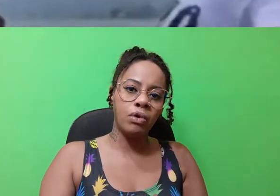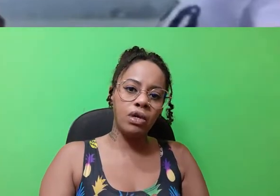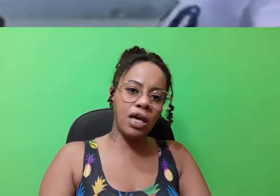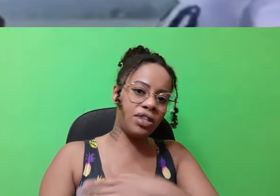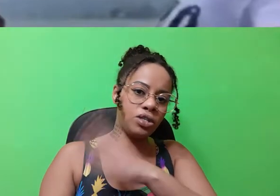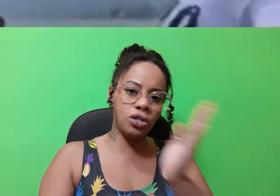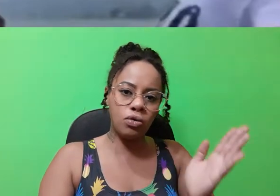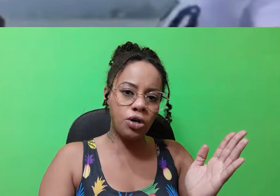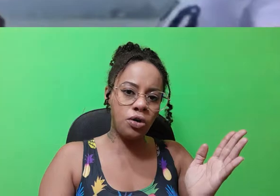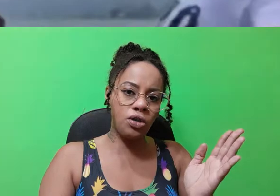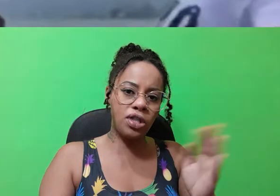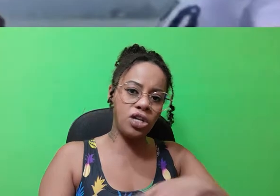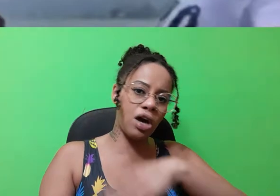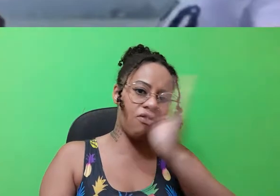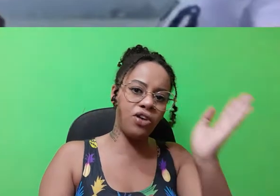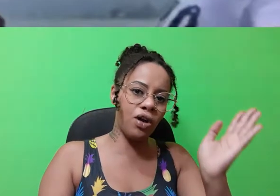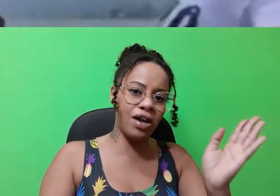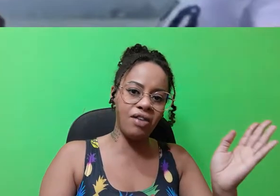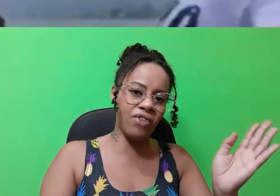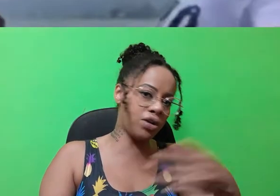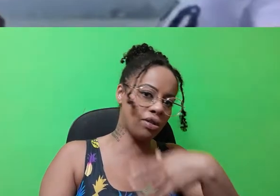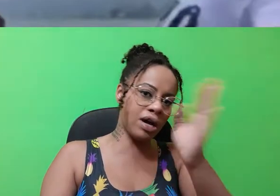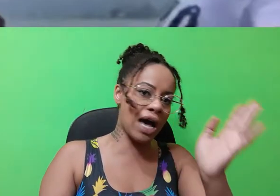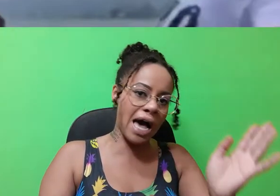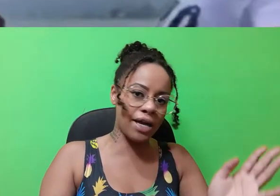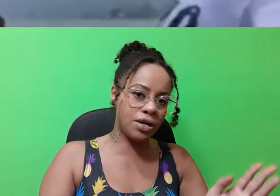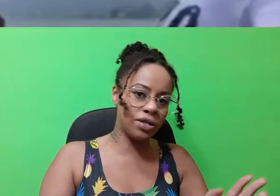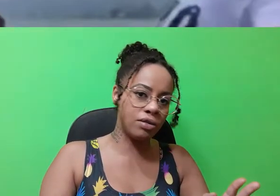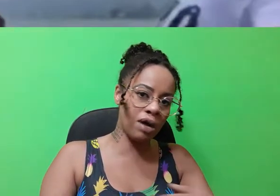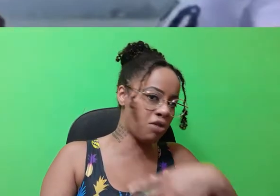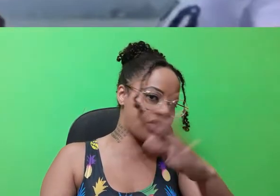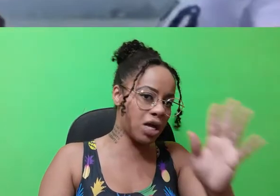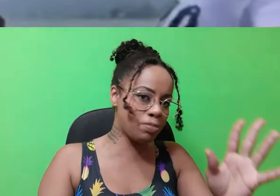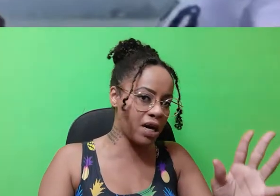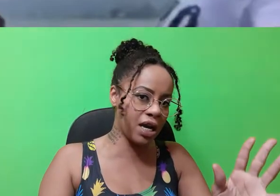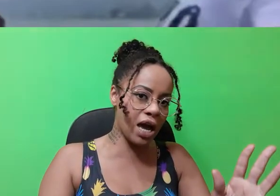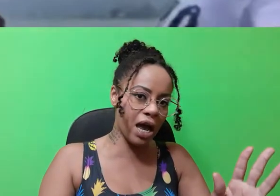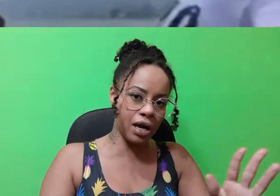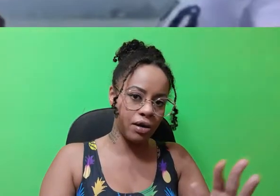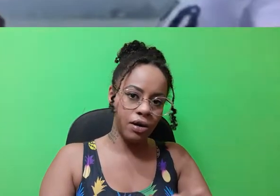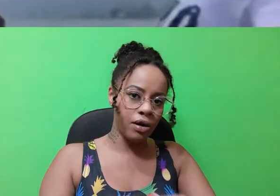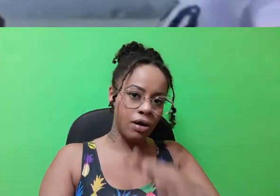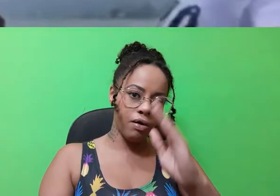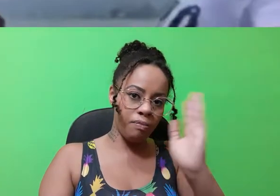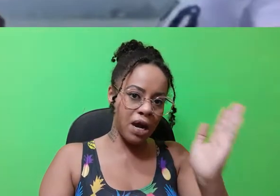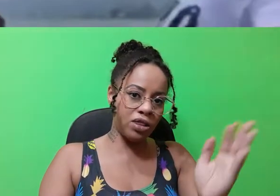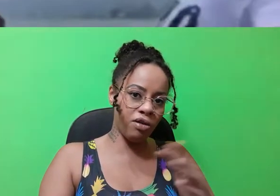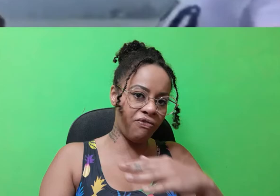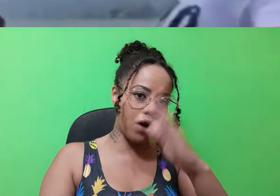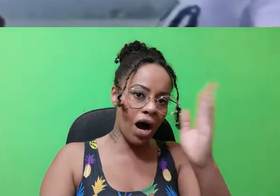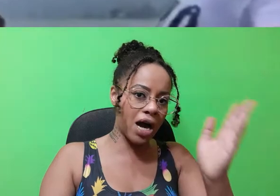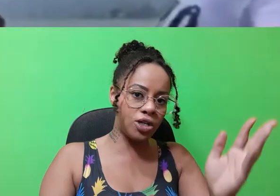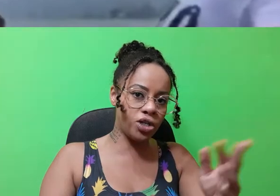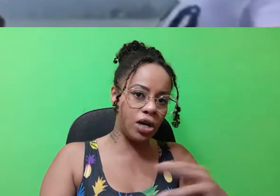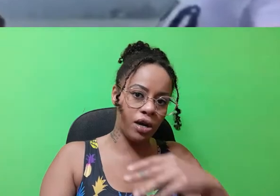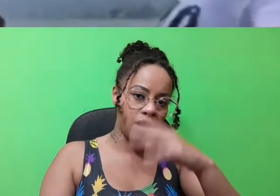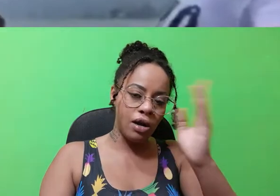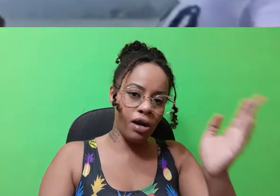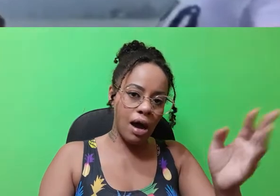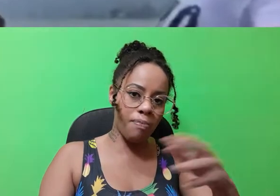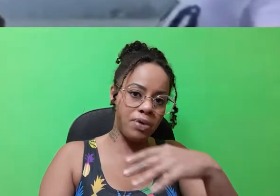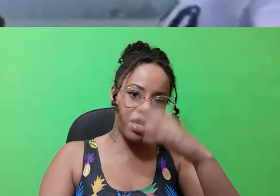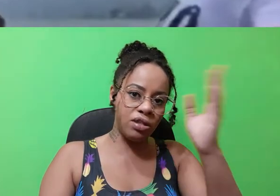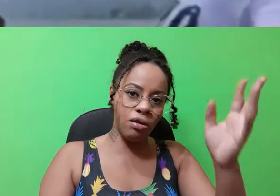E esse discurso vocês já ouviram aí em vários lugares. Não é novidade pra ninguém. O Brasil forte.